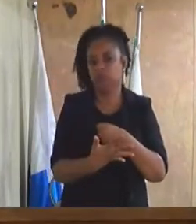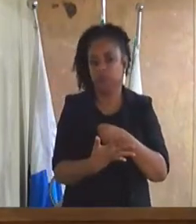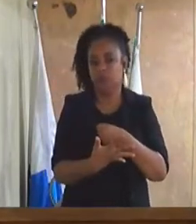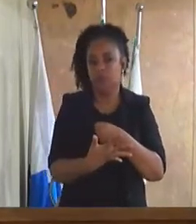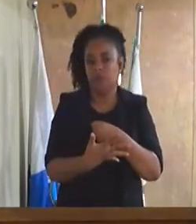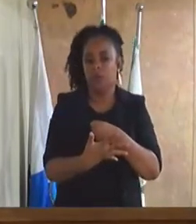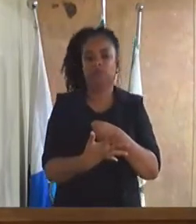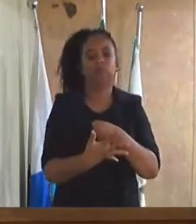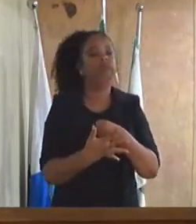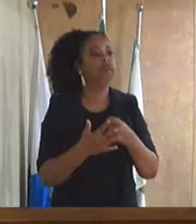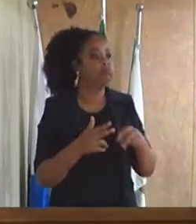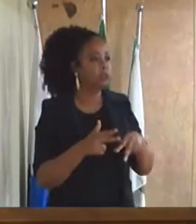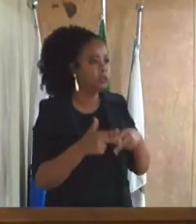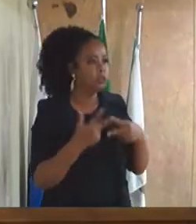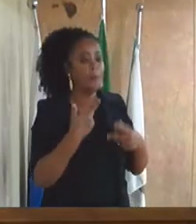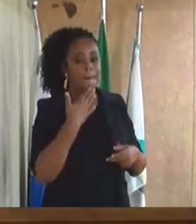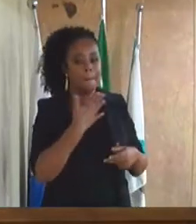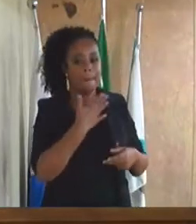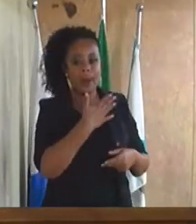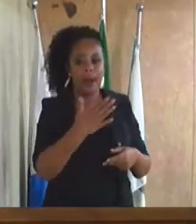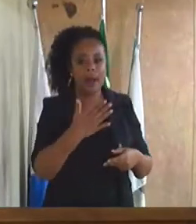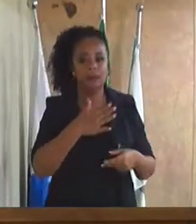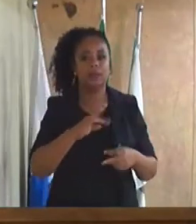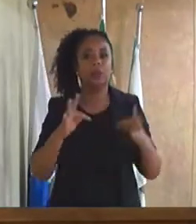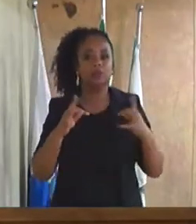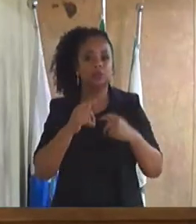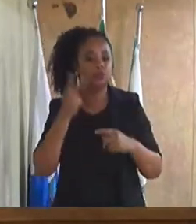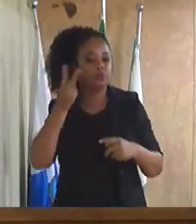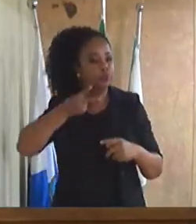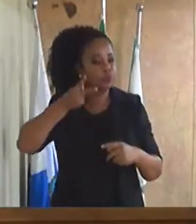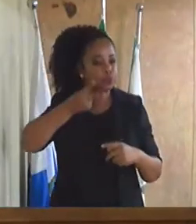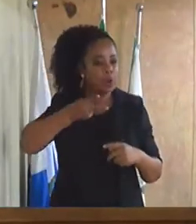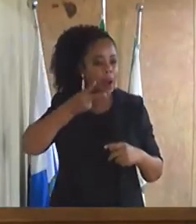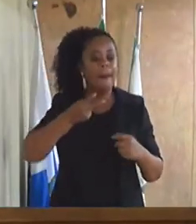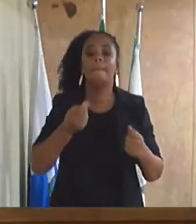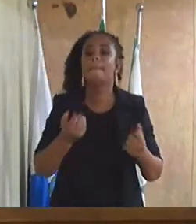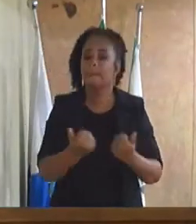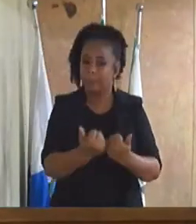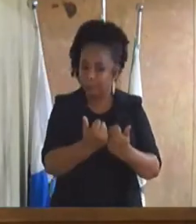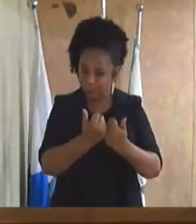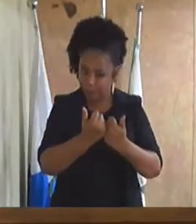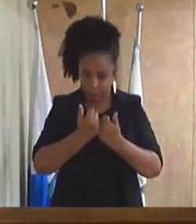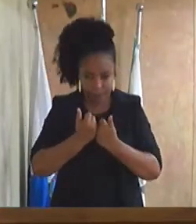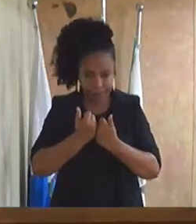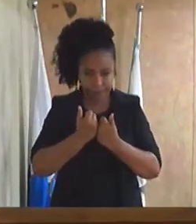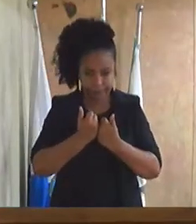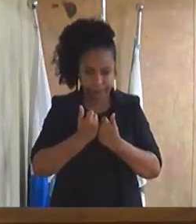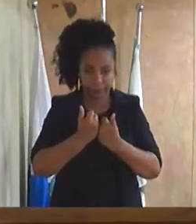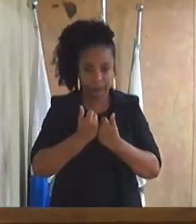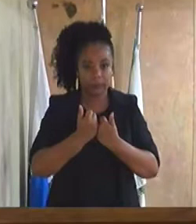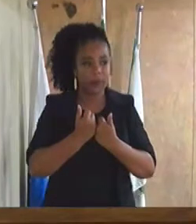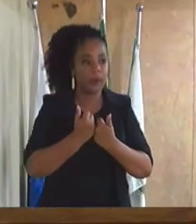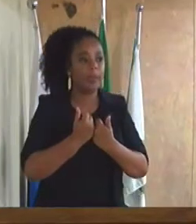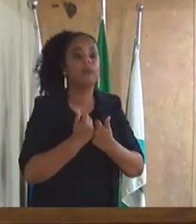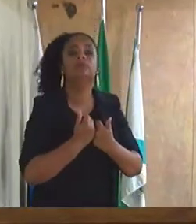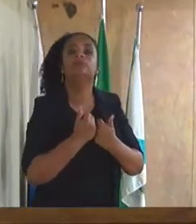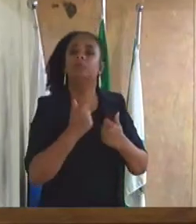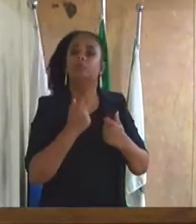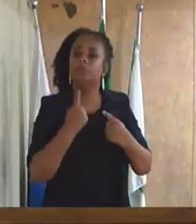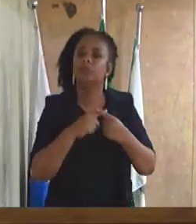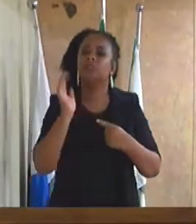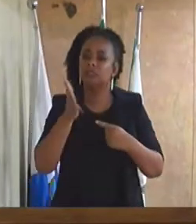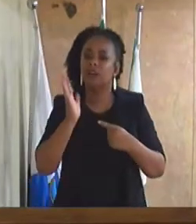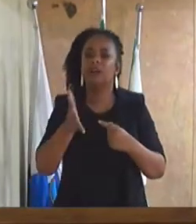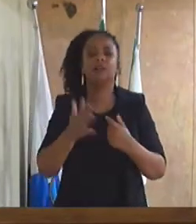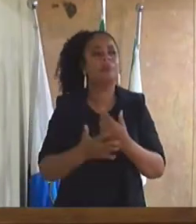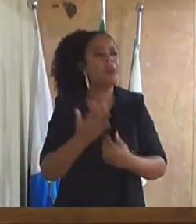portanto, peço aos meus pares a colaboração, já se encontra em minhas mãos os requerimentos,